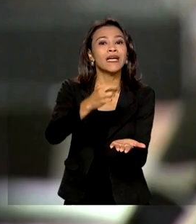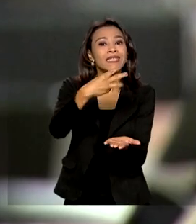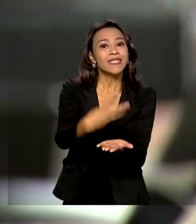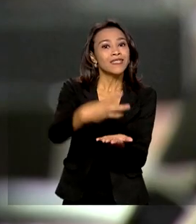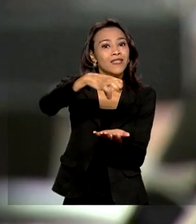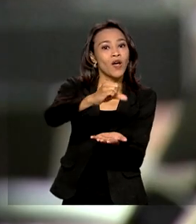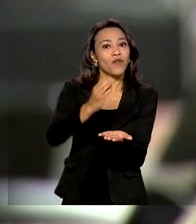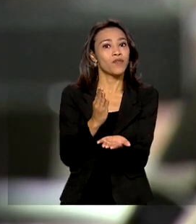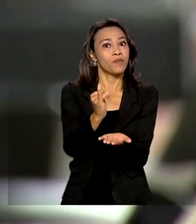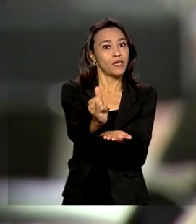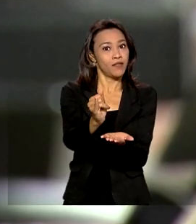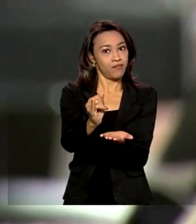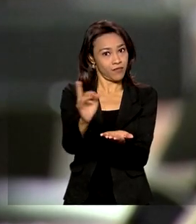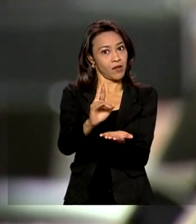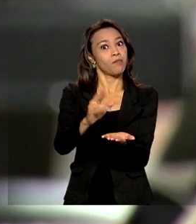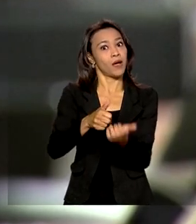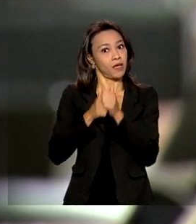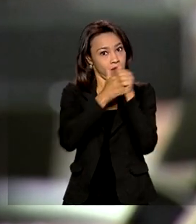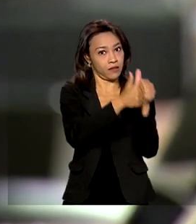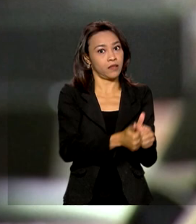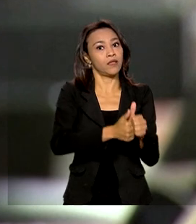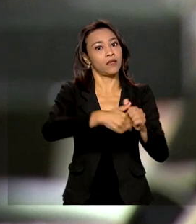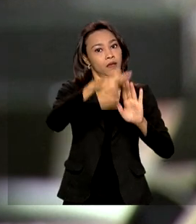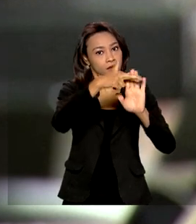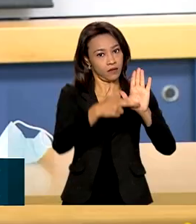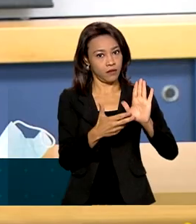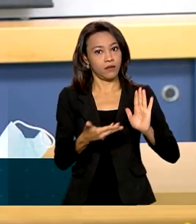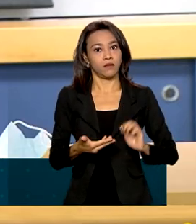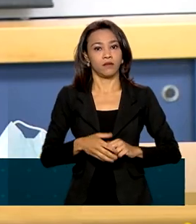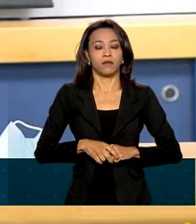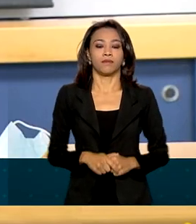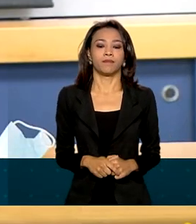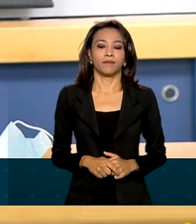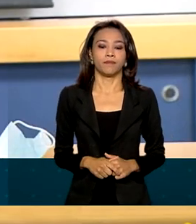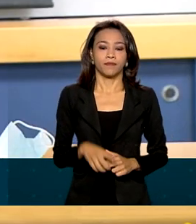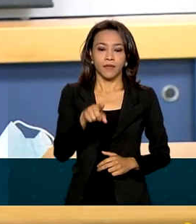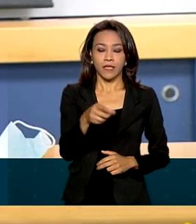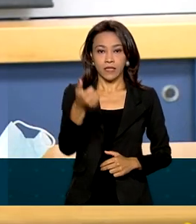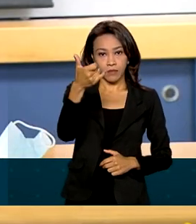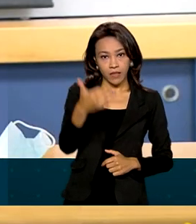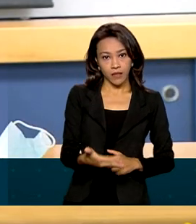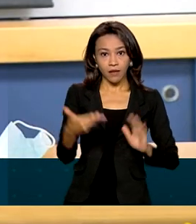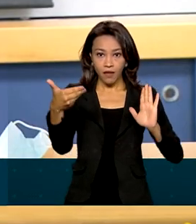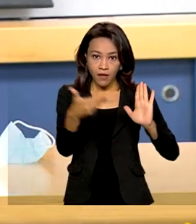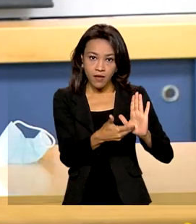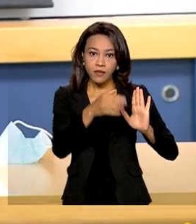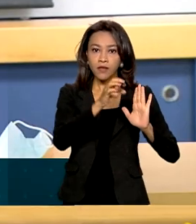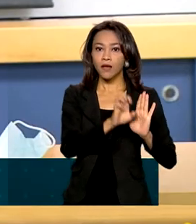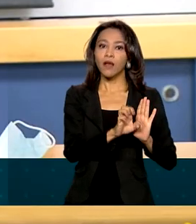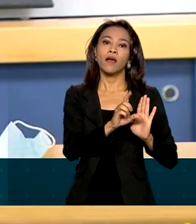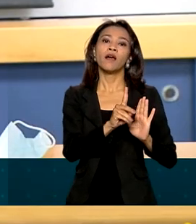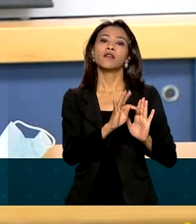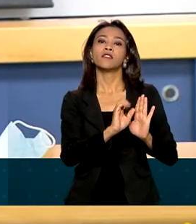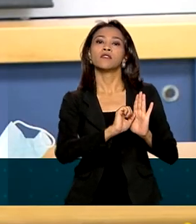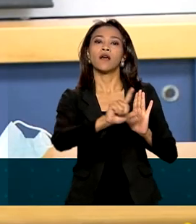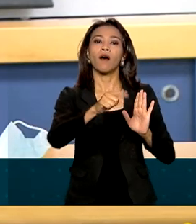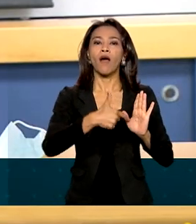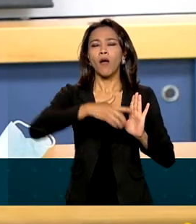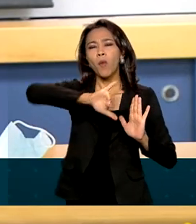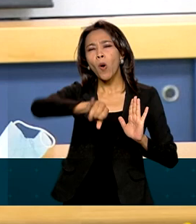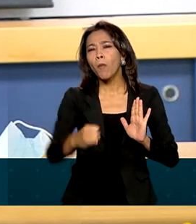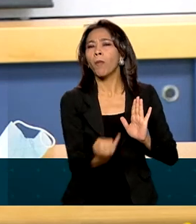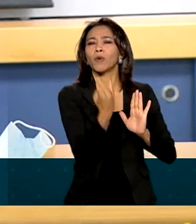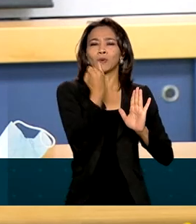bilhões para cumprir as exigências do edital. Esse edital é, sem dúvida, uma oportunidade